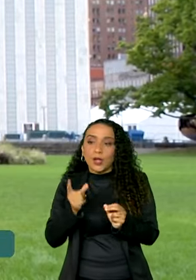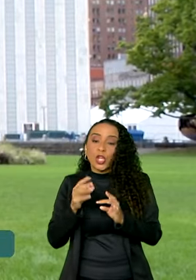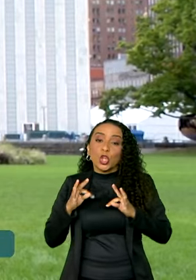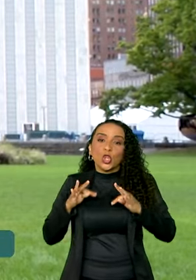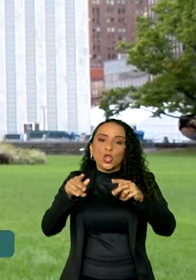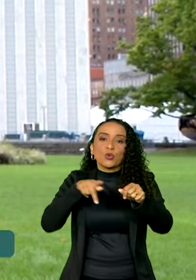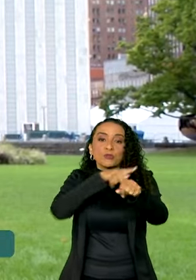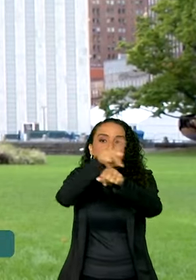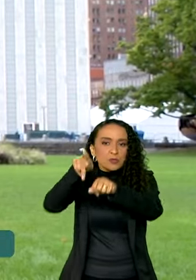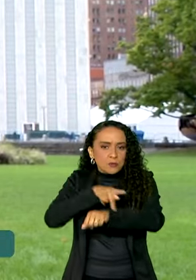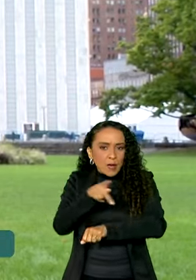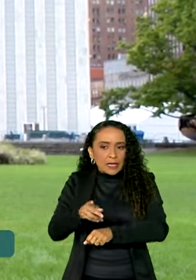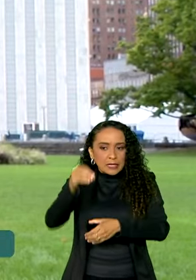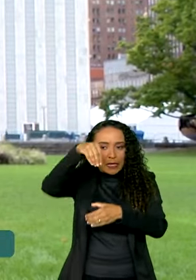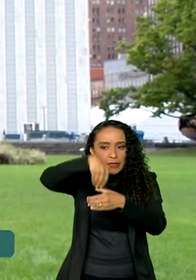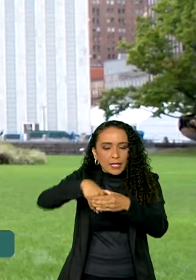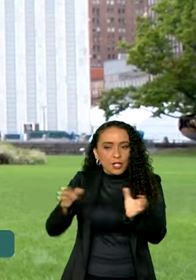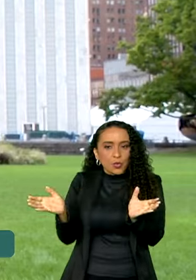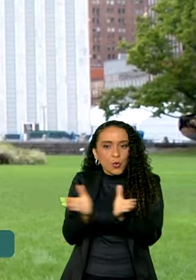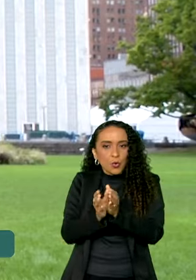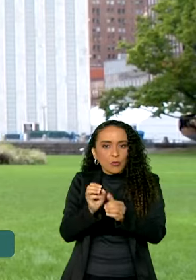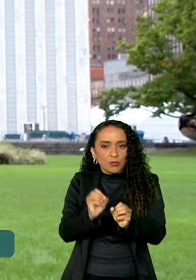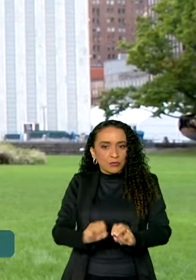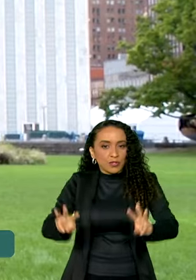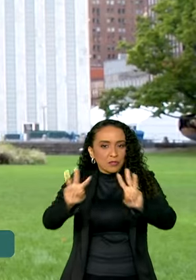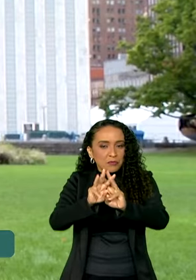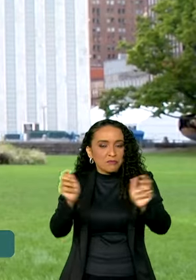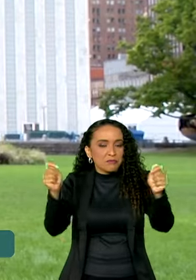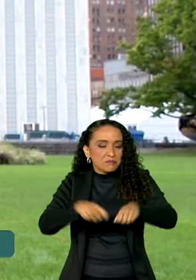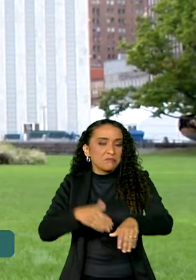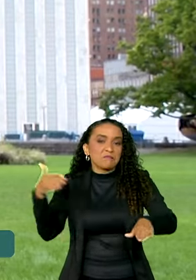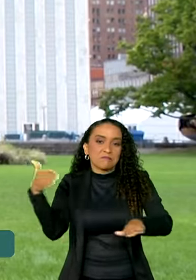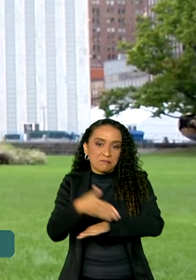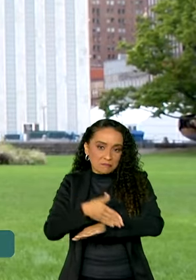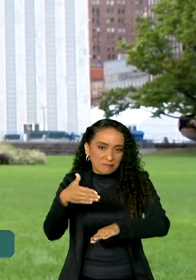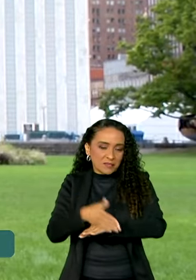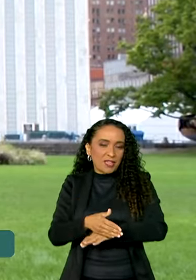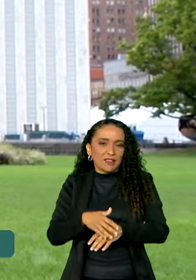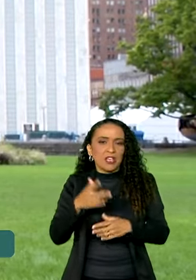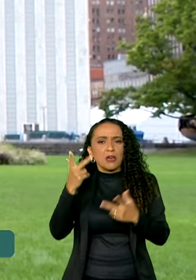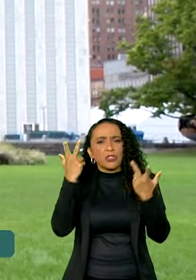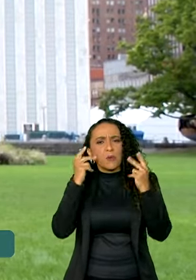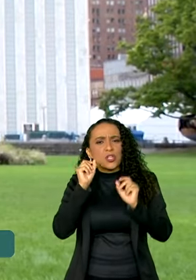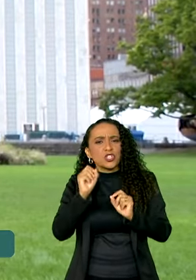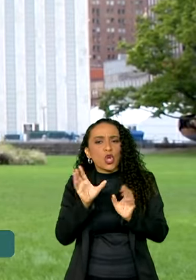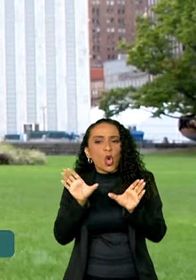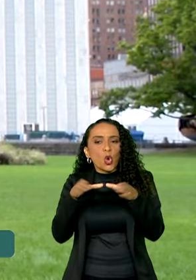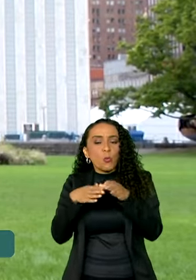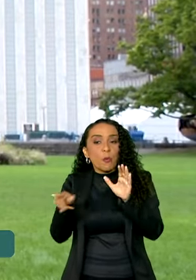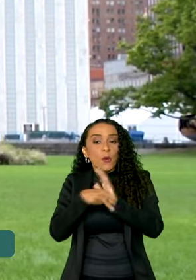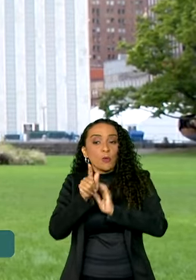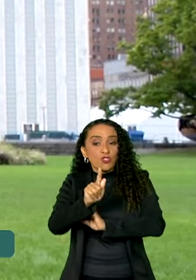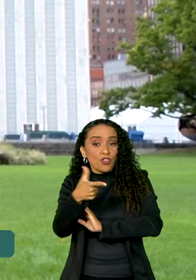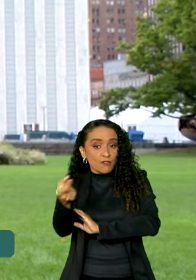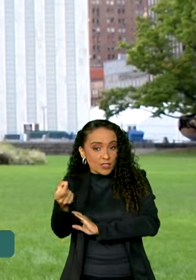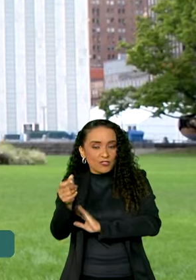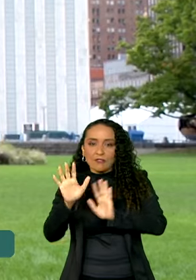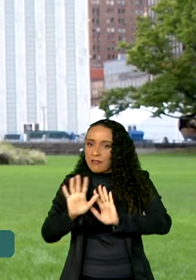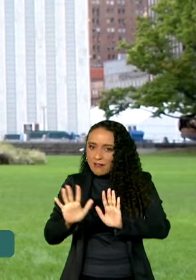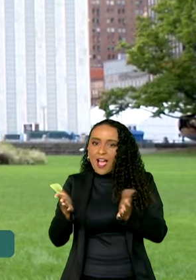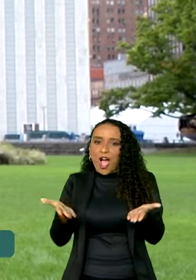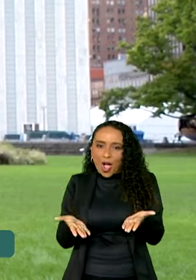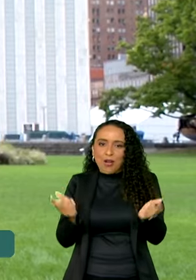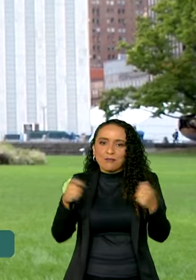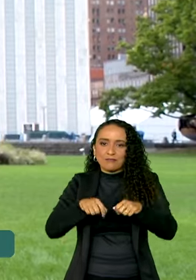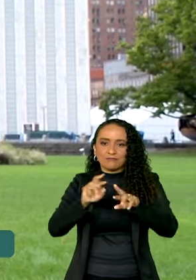todos os países membros das Nações Unidas vão poder participar. Normalmente são só os membros do G20, né? Dessa vez